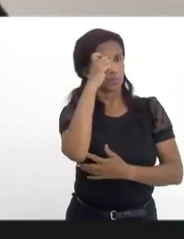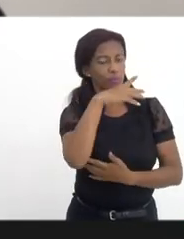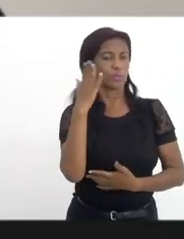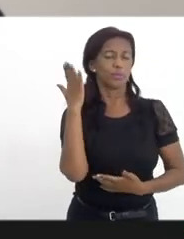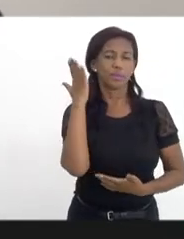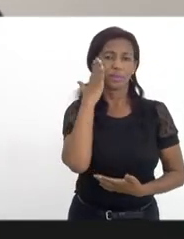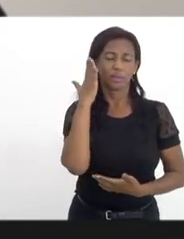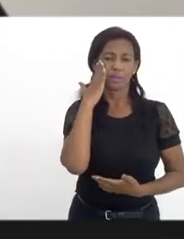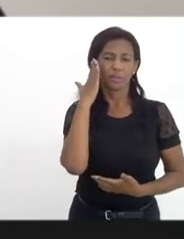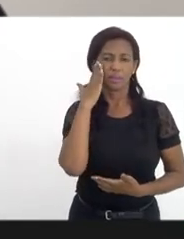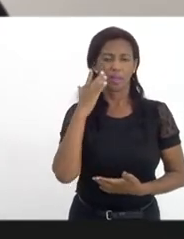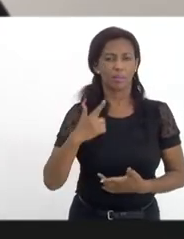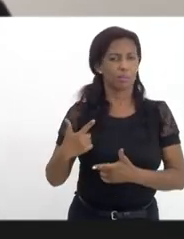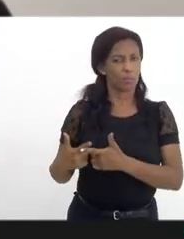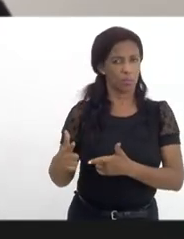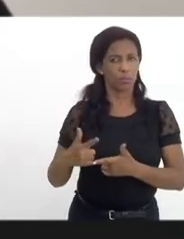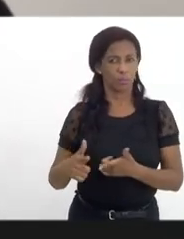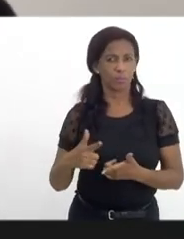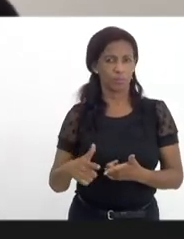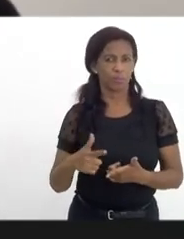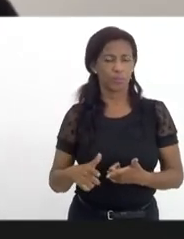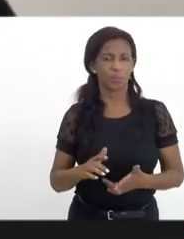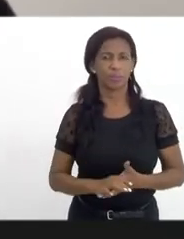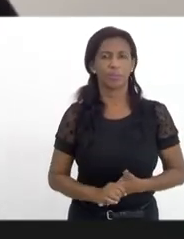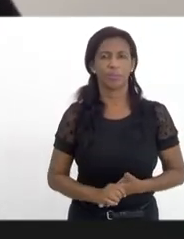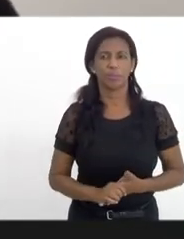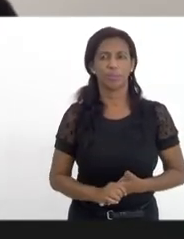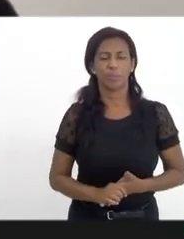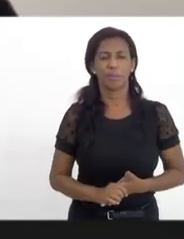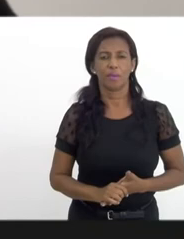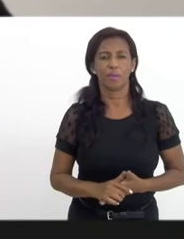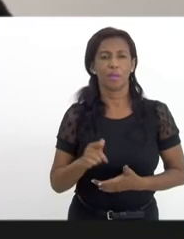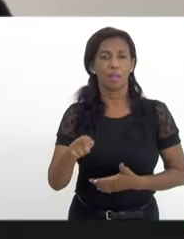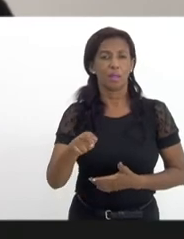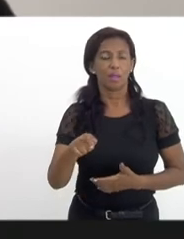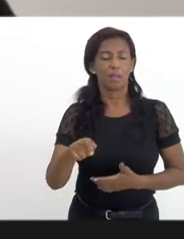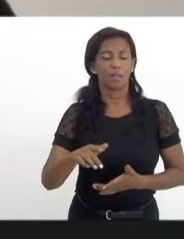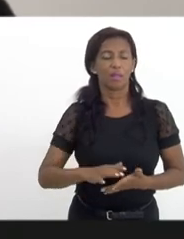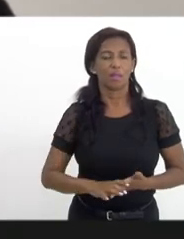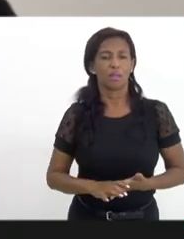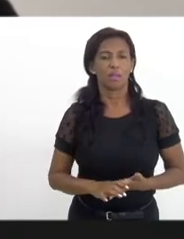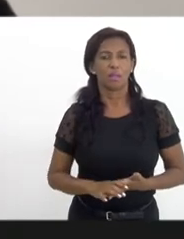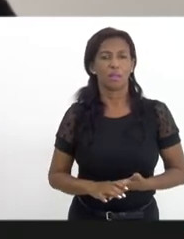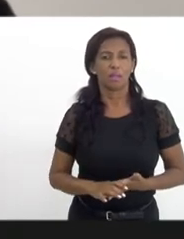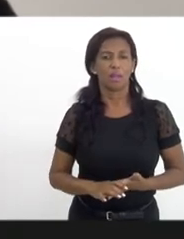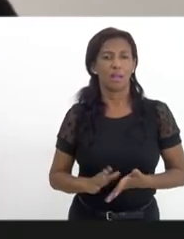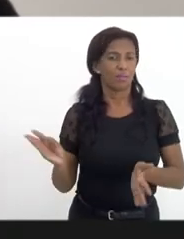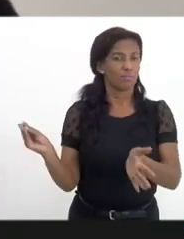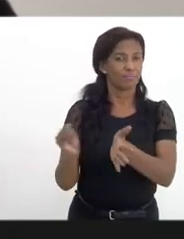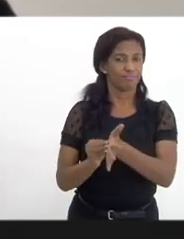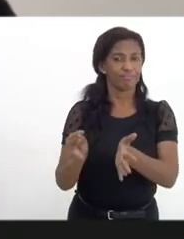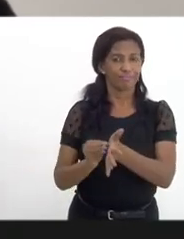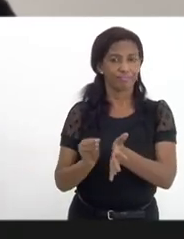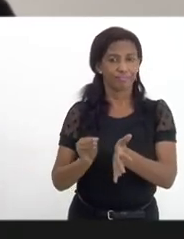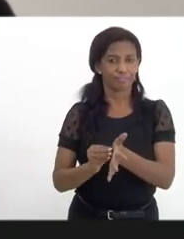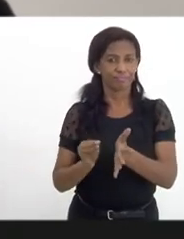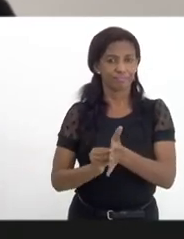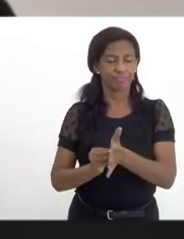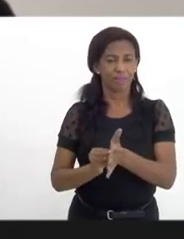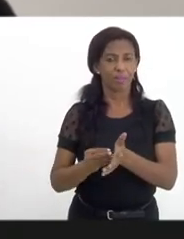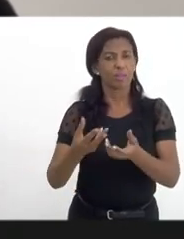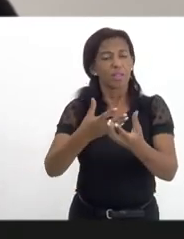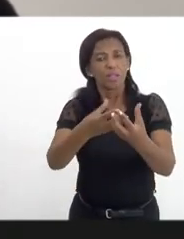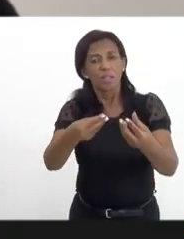sabe a gravidade da situação, da questão, a deficiência que